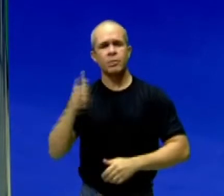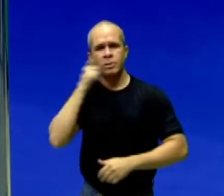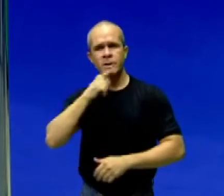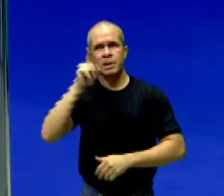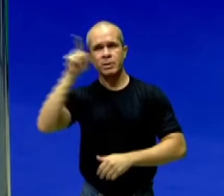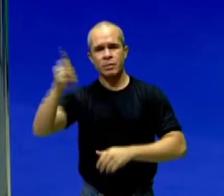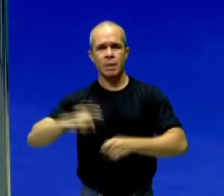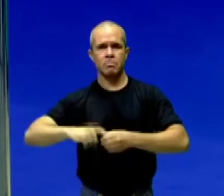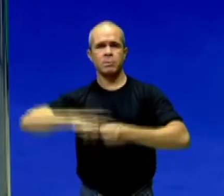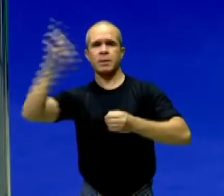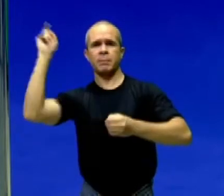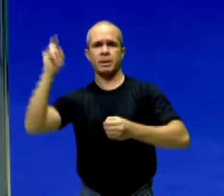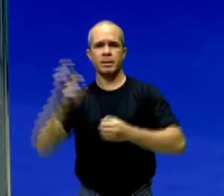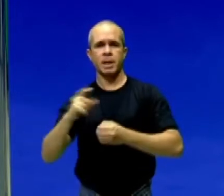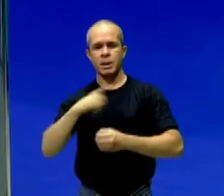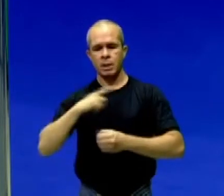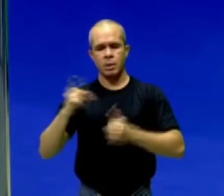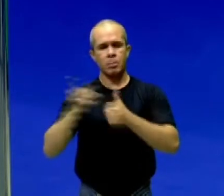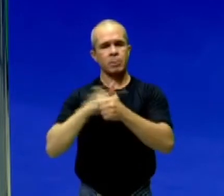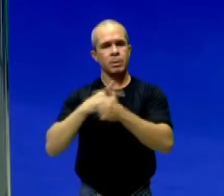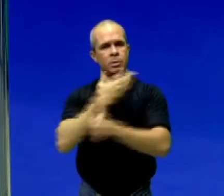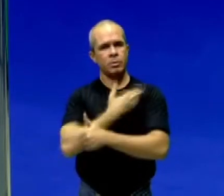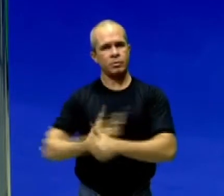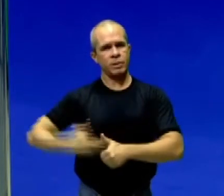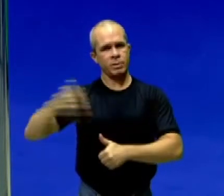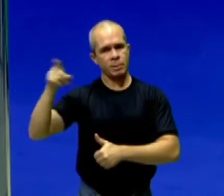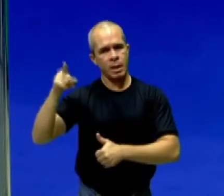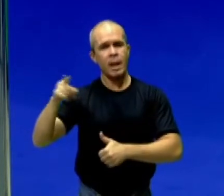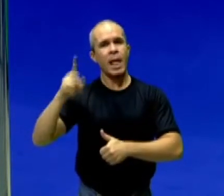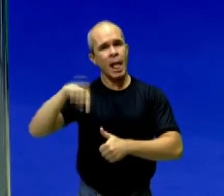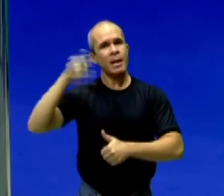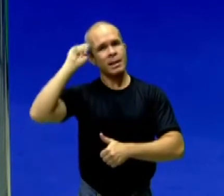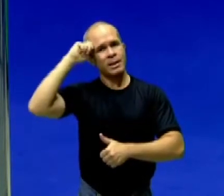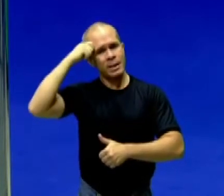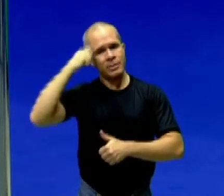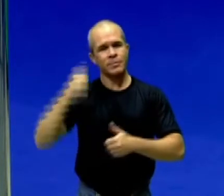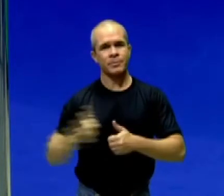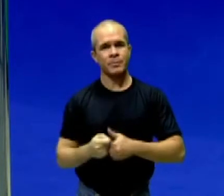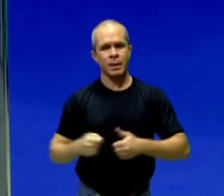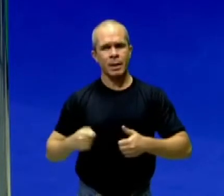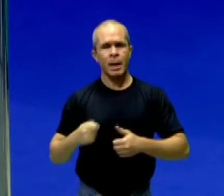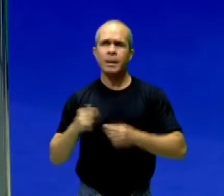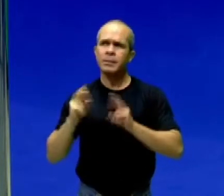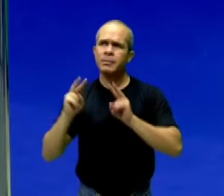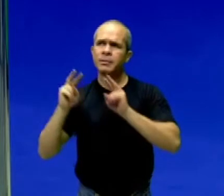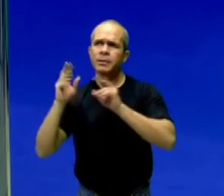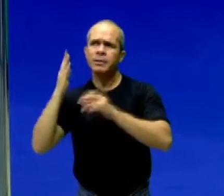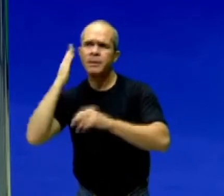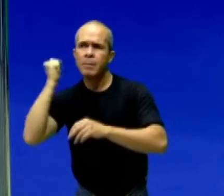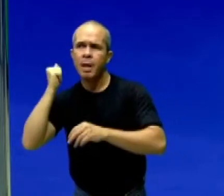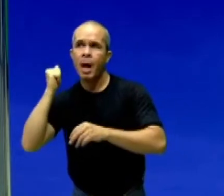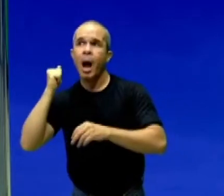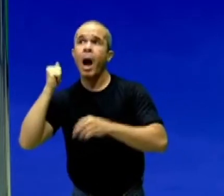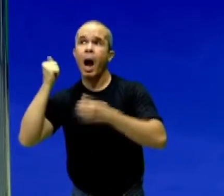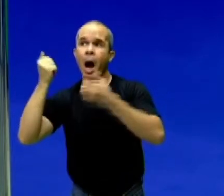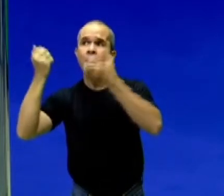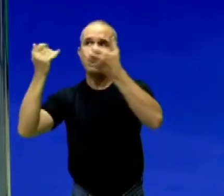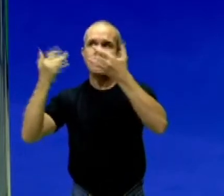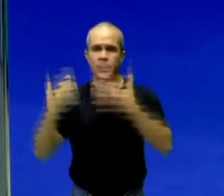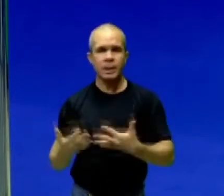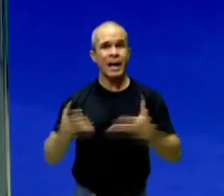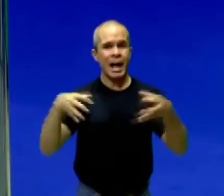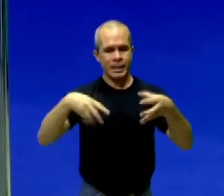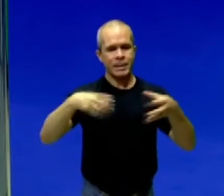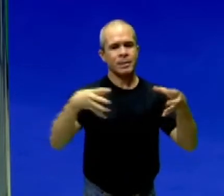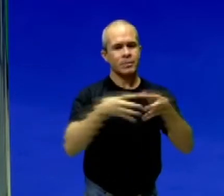governantes do Haiti foram negros. E isso motivou os negros escravos brasileiros a